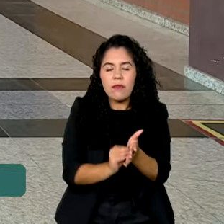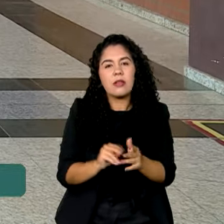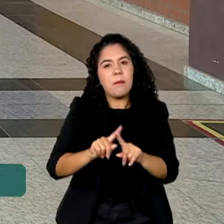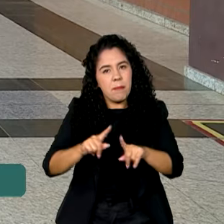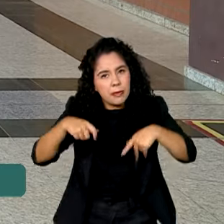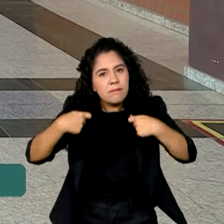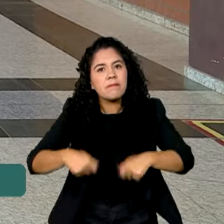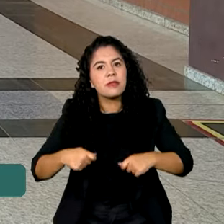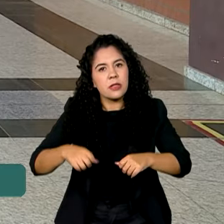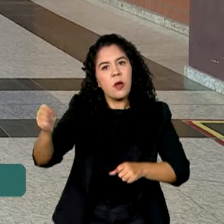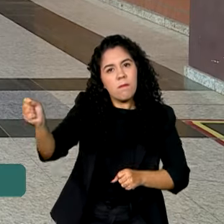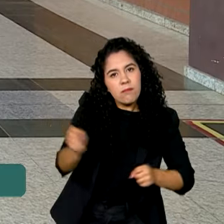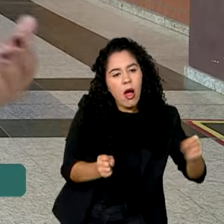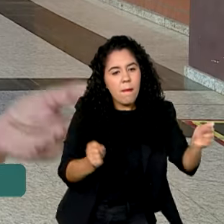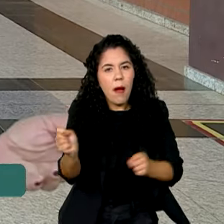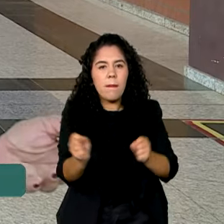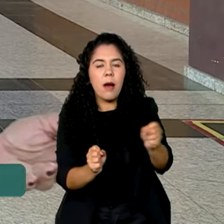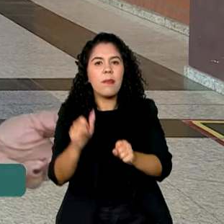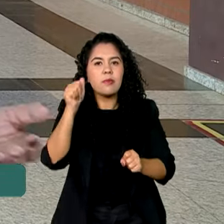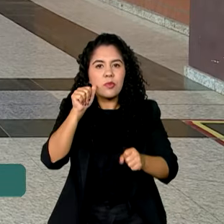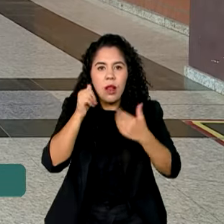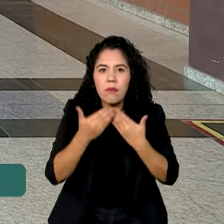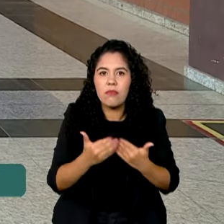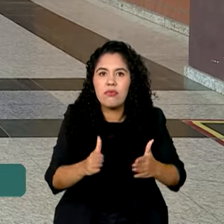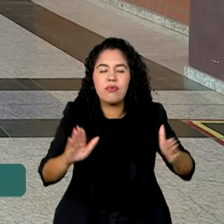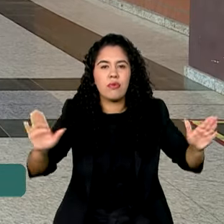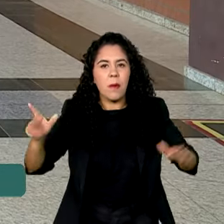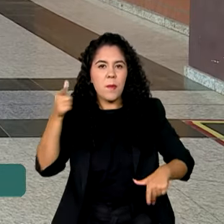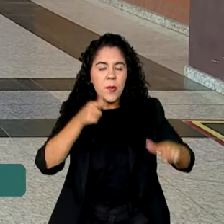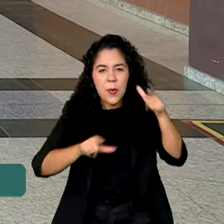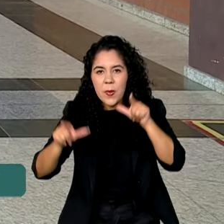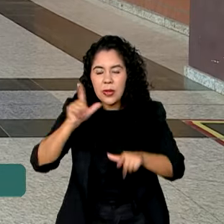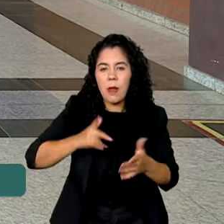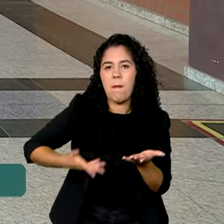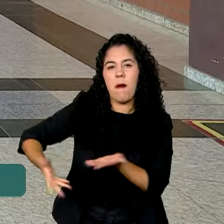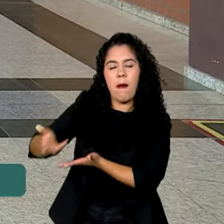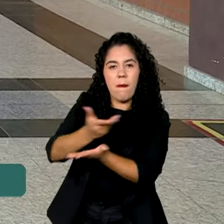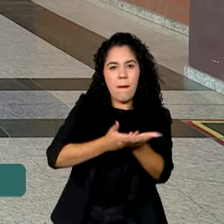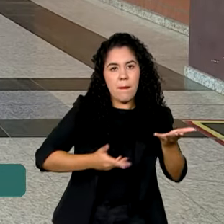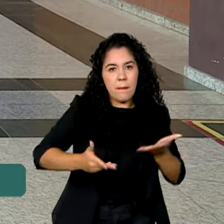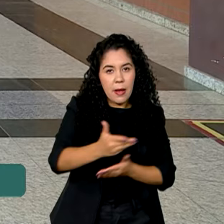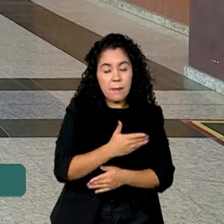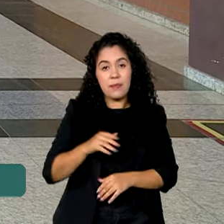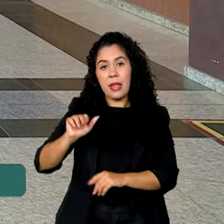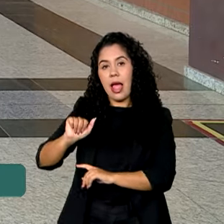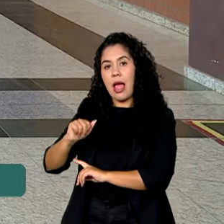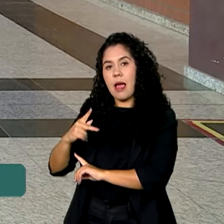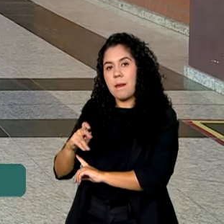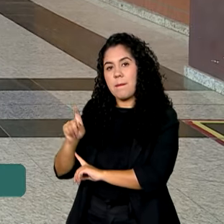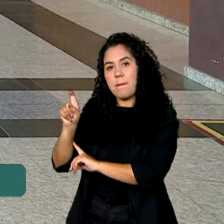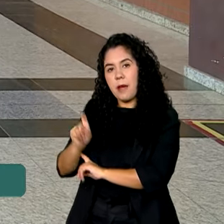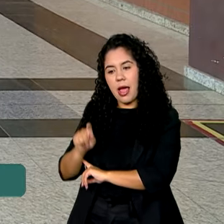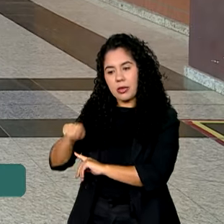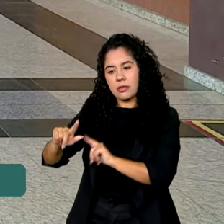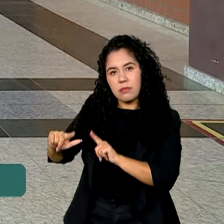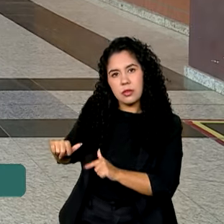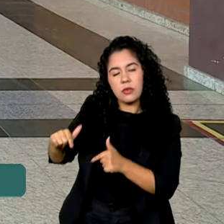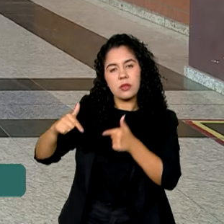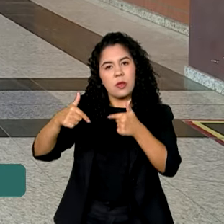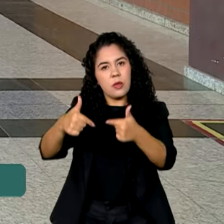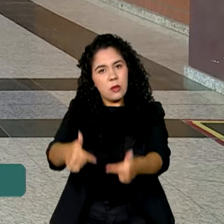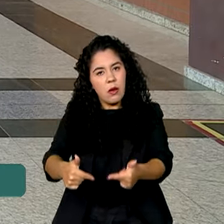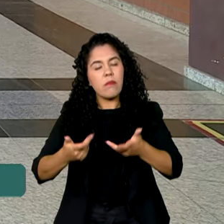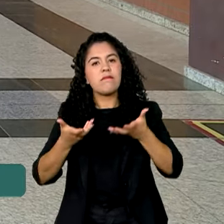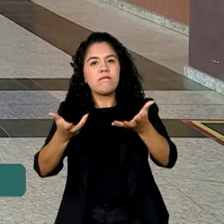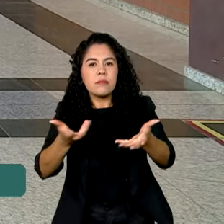espaço e portas abertas para elas. E uma iniciativa da Apex Brasil e do MDIC querem curtar